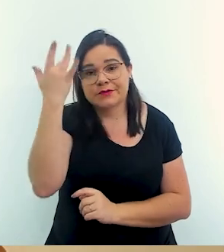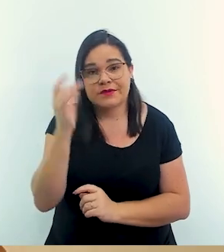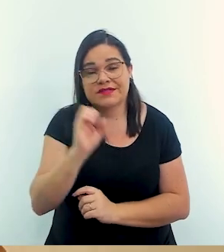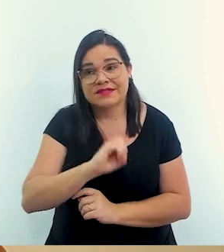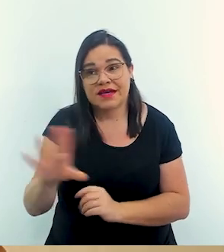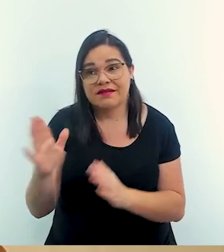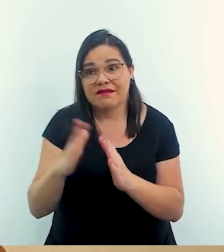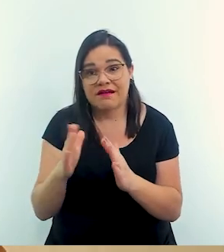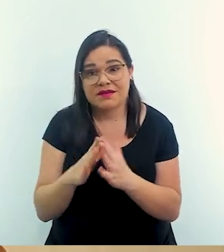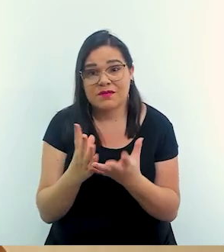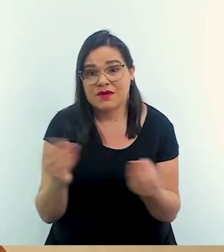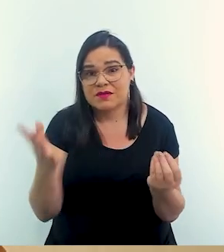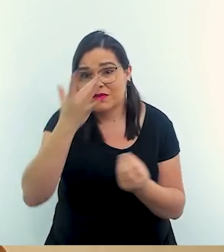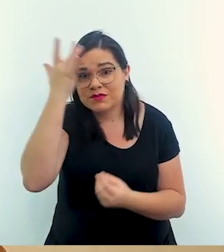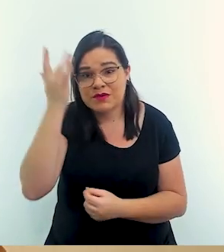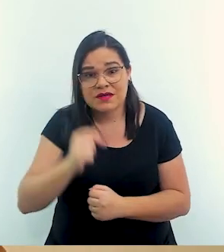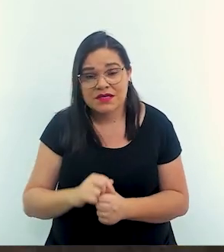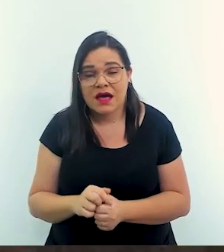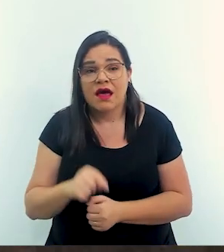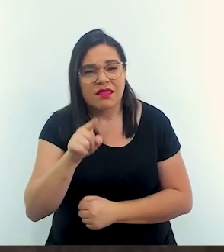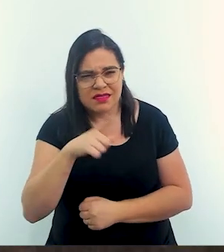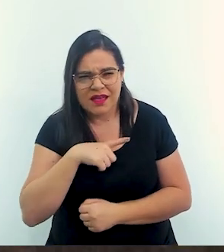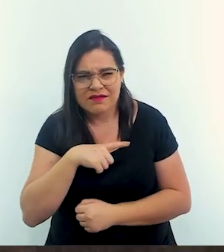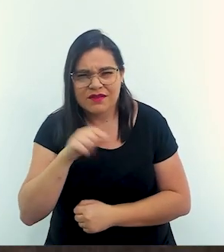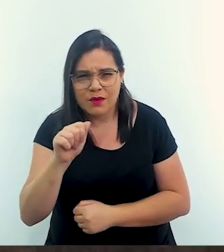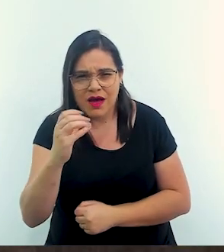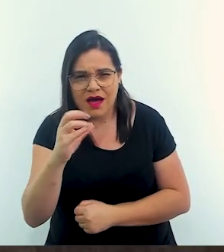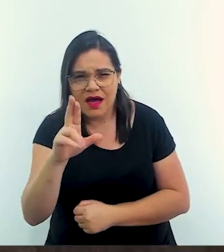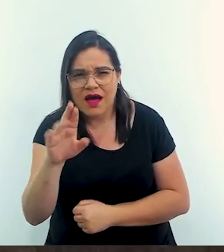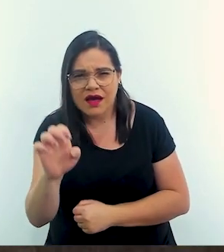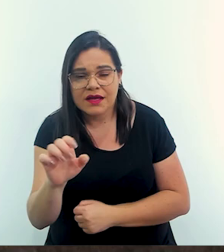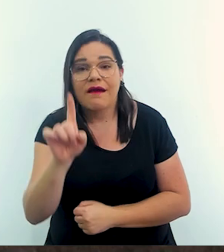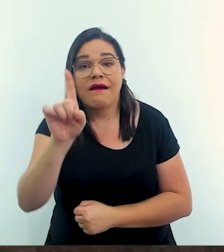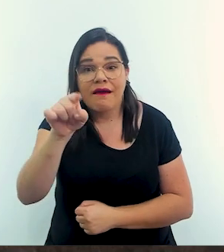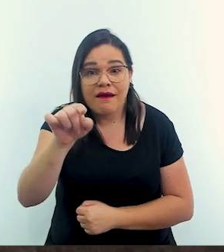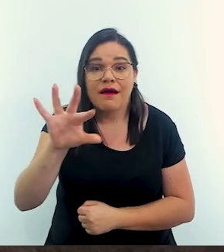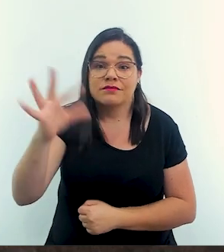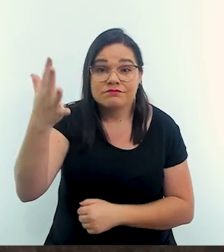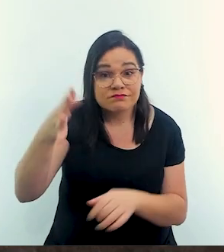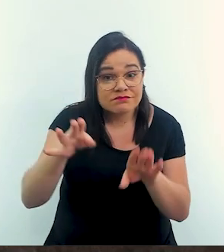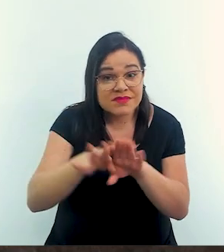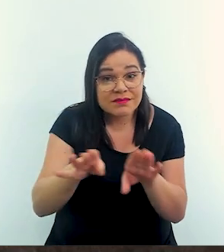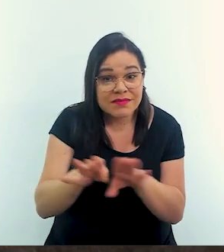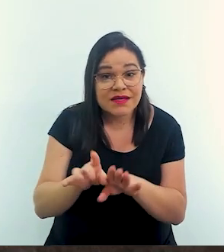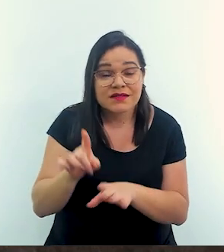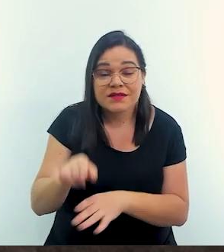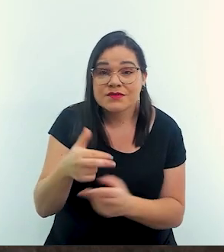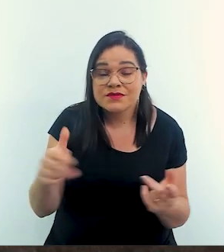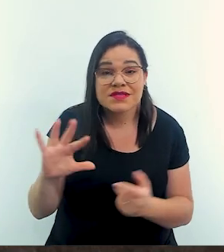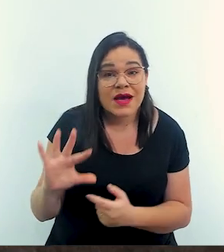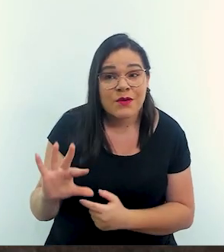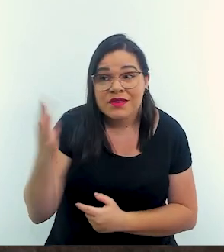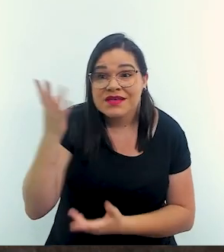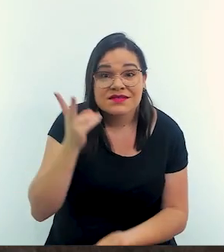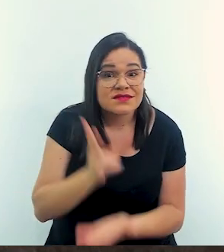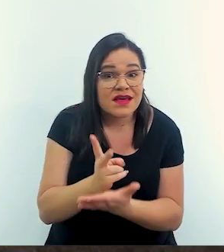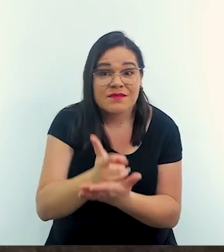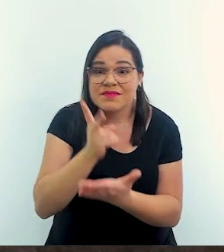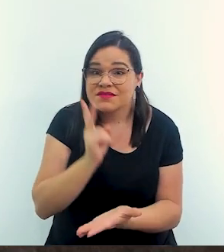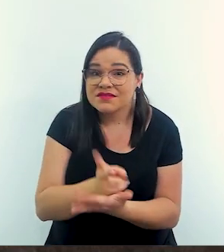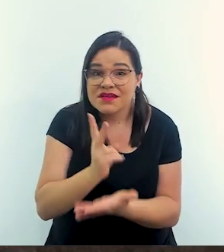casa a gente não fica sabendo foi no Acre que teve também enquanto estava acontecendo no Rio Grande do Sul então a gente tem que entender que isso acontece